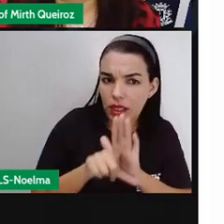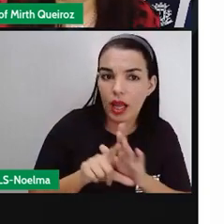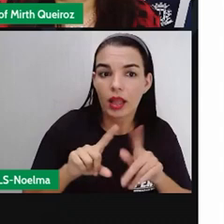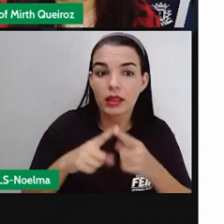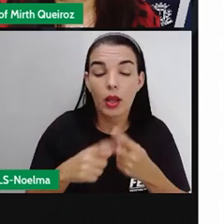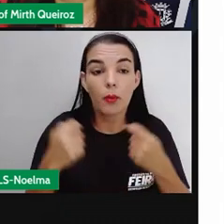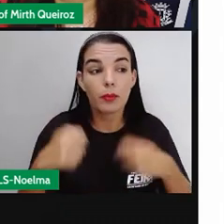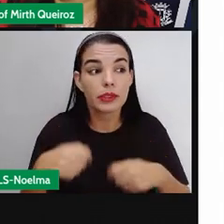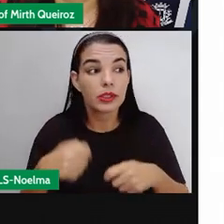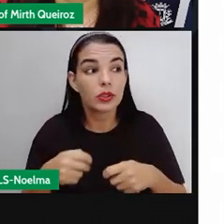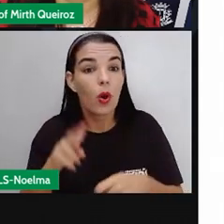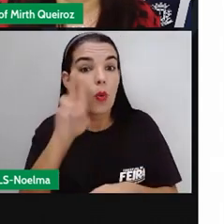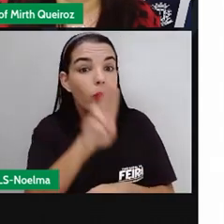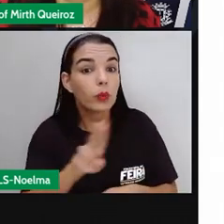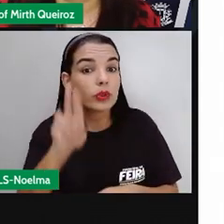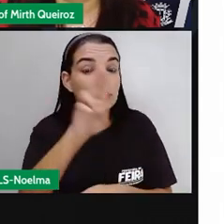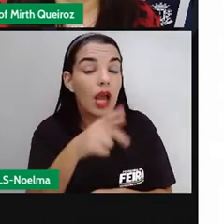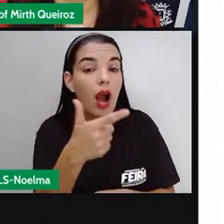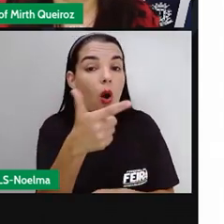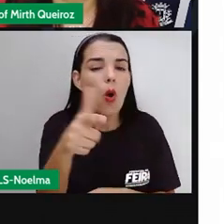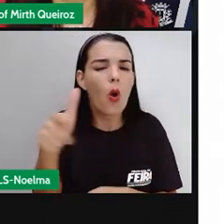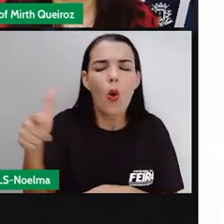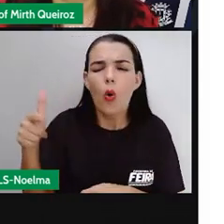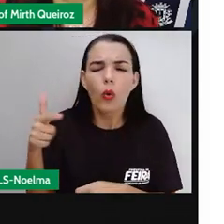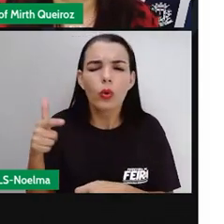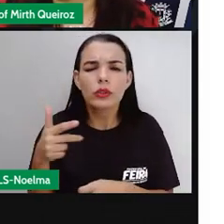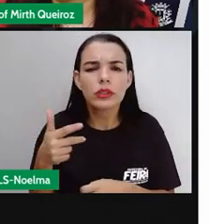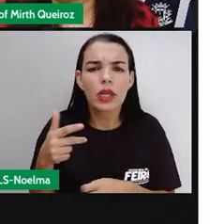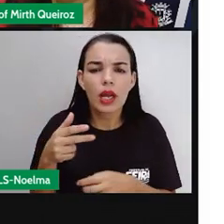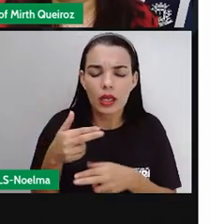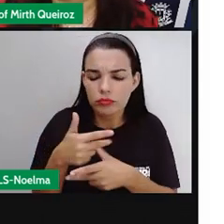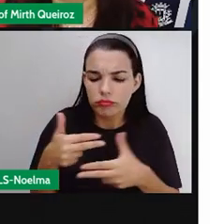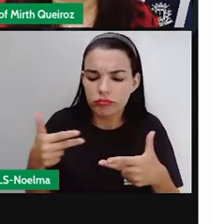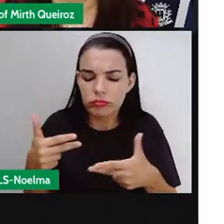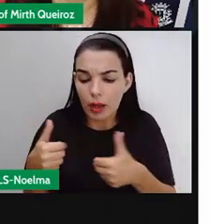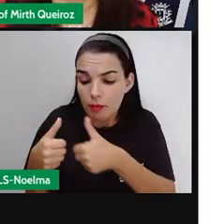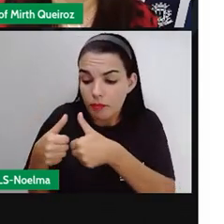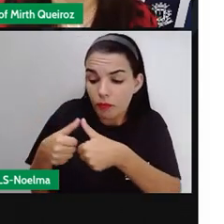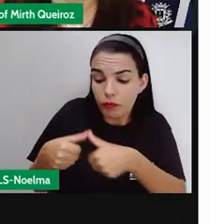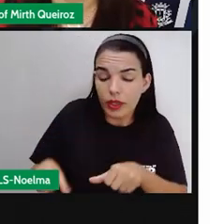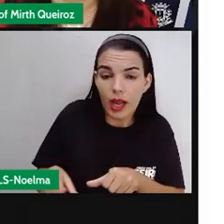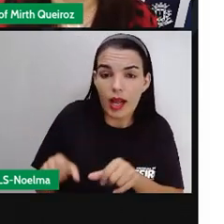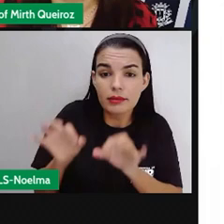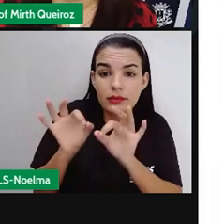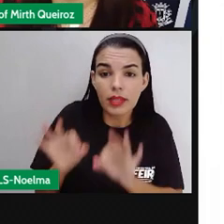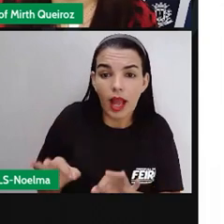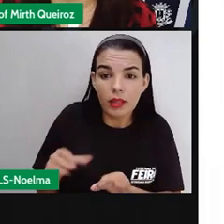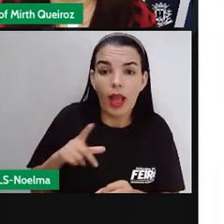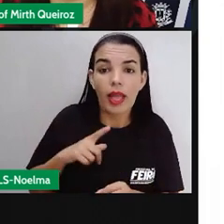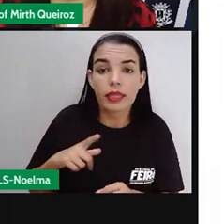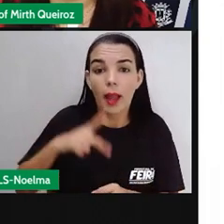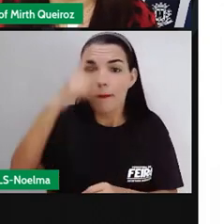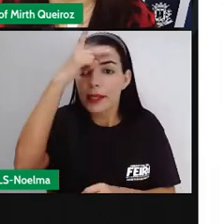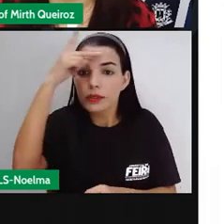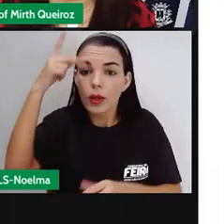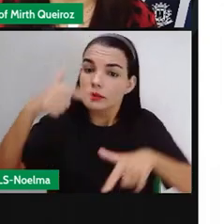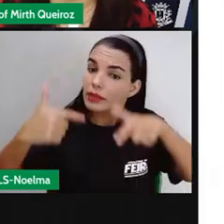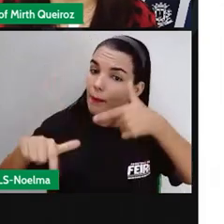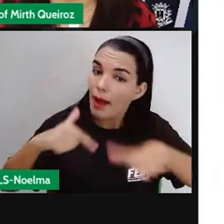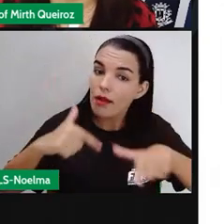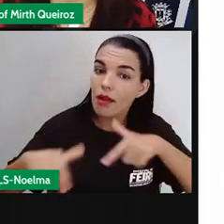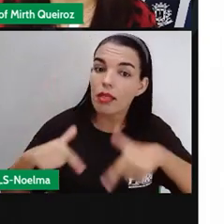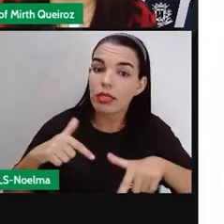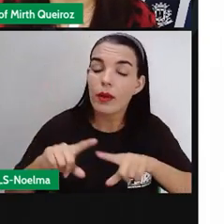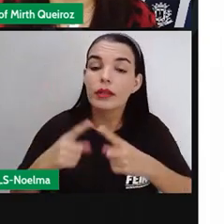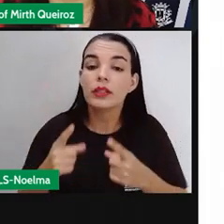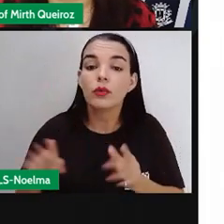outra forma, né, procurar outra solução que seria permanente para esse tipo de situação. E isso acontece aí com a